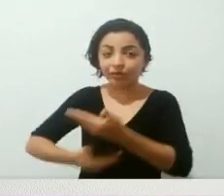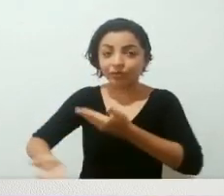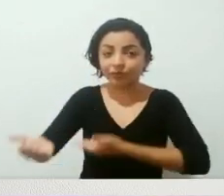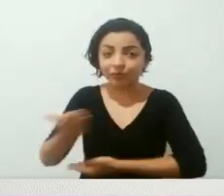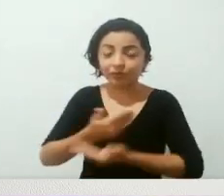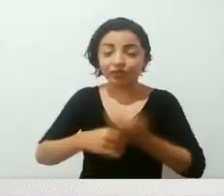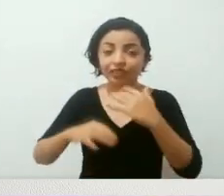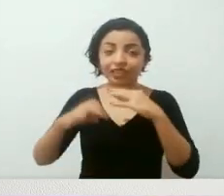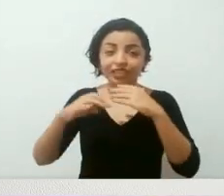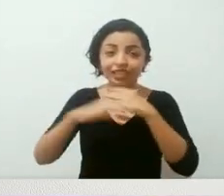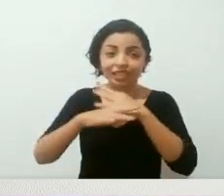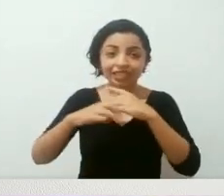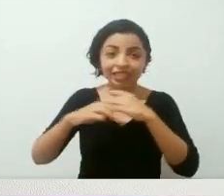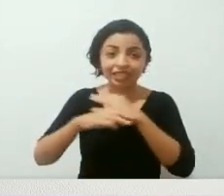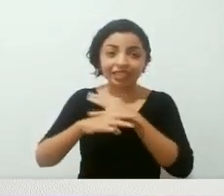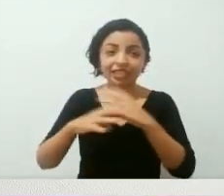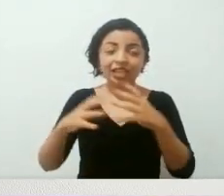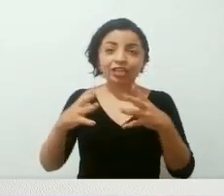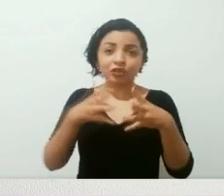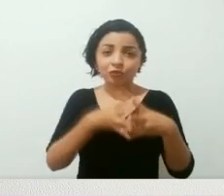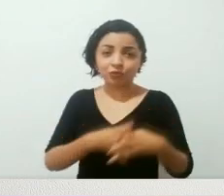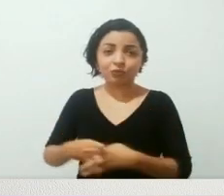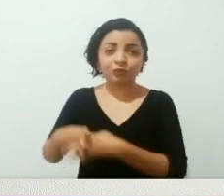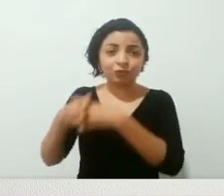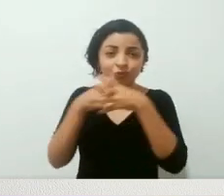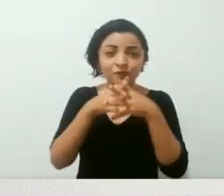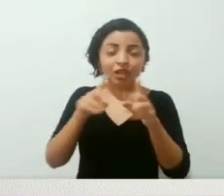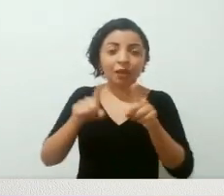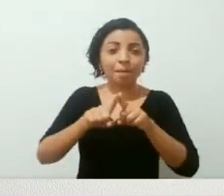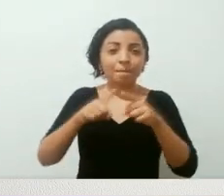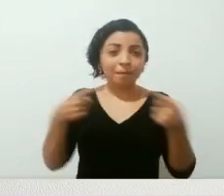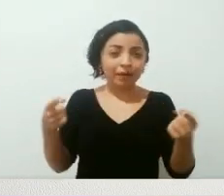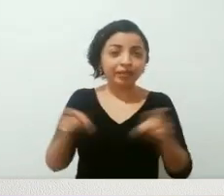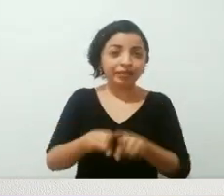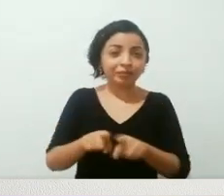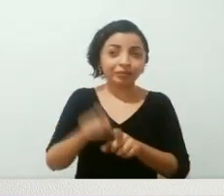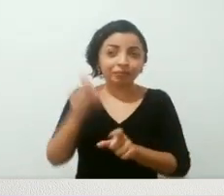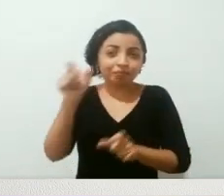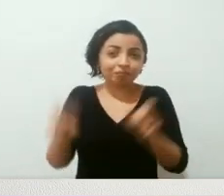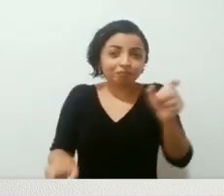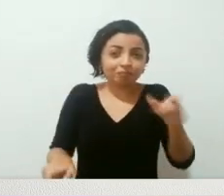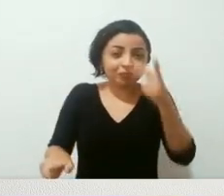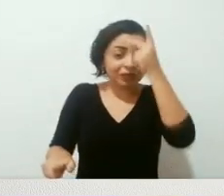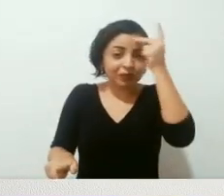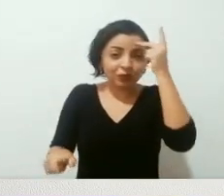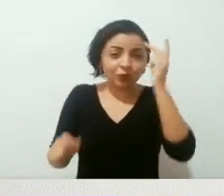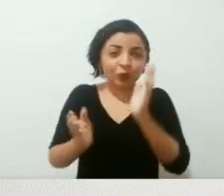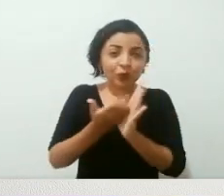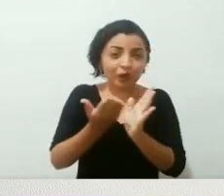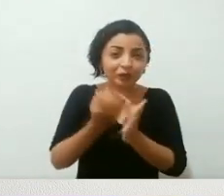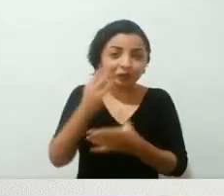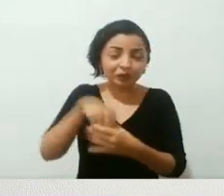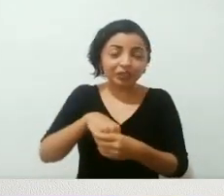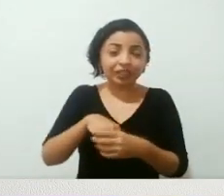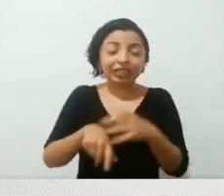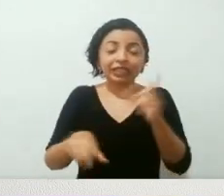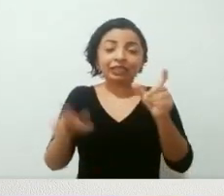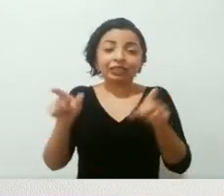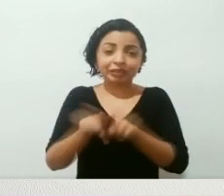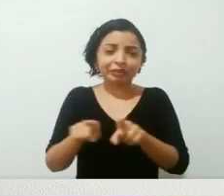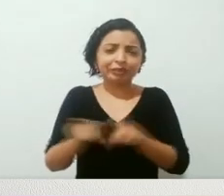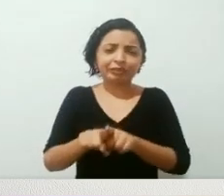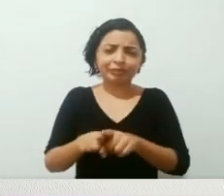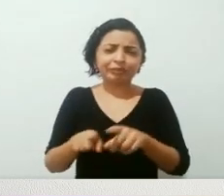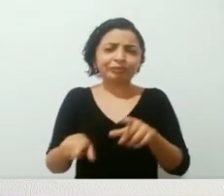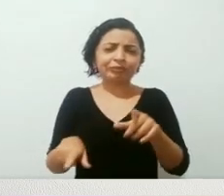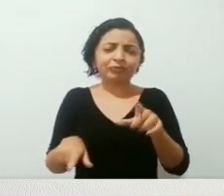de uma cidade que está em bastante conflito, mas também de personagens que estão bastante em conflitos. Aqui a gente vai percebendo também a maturidade